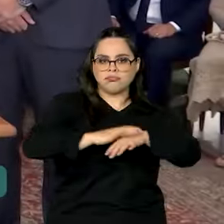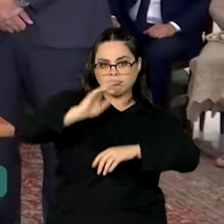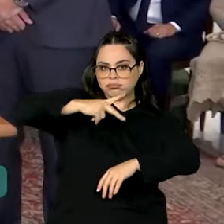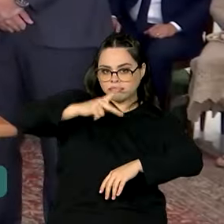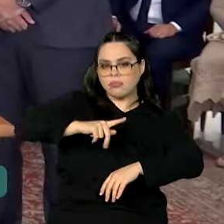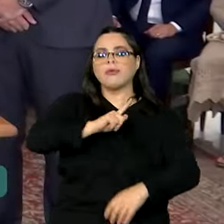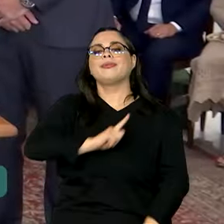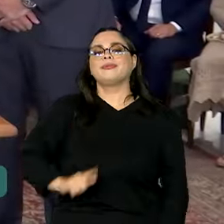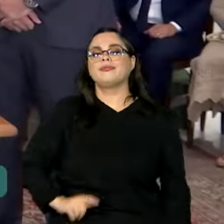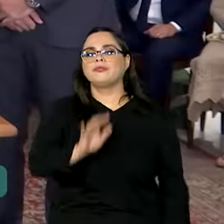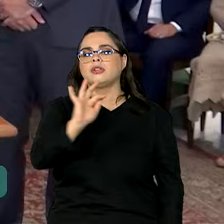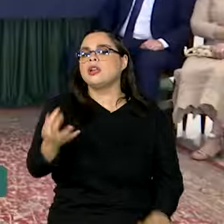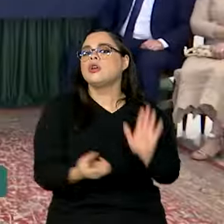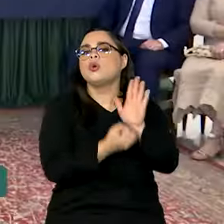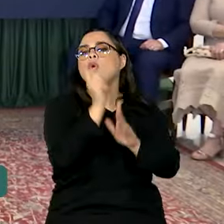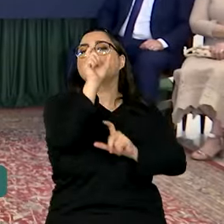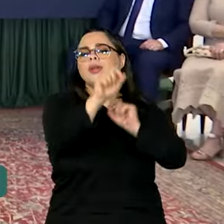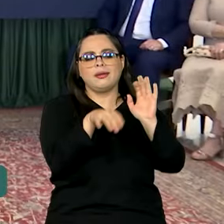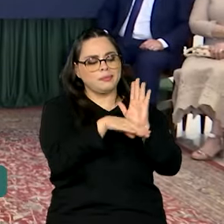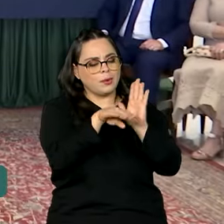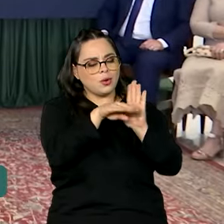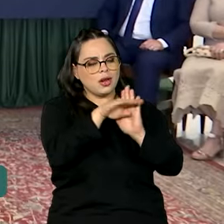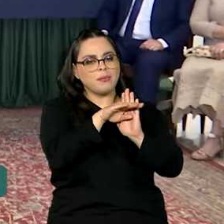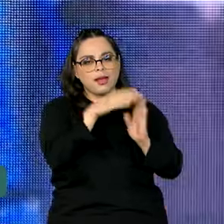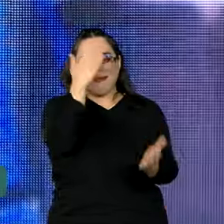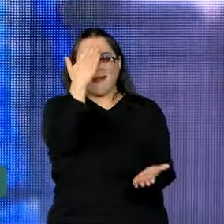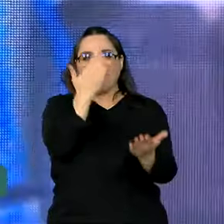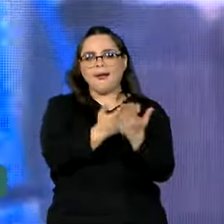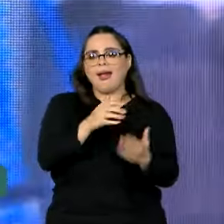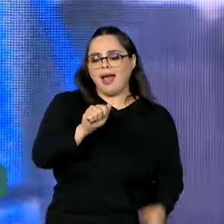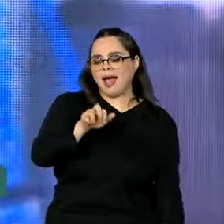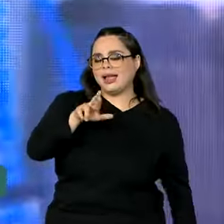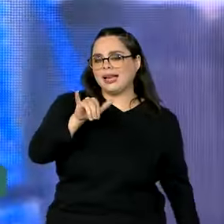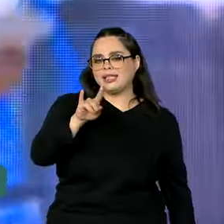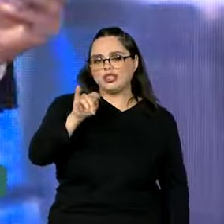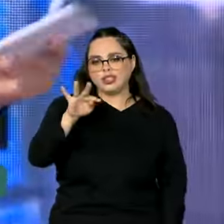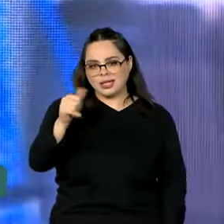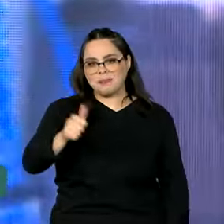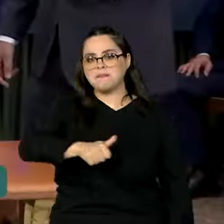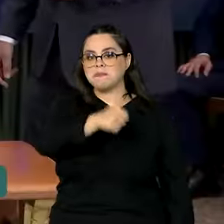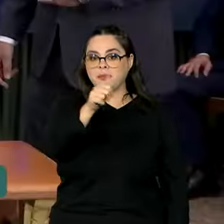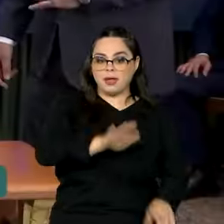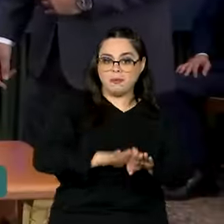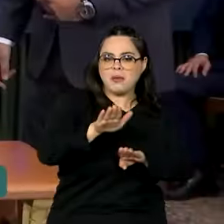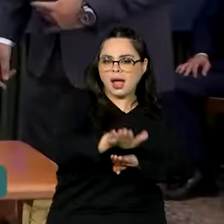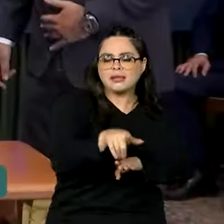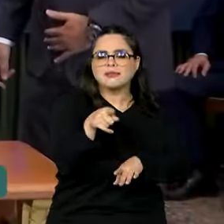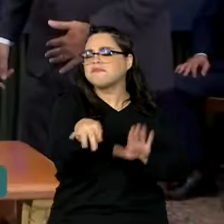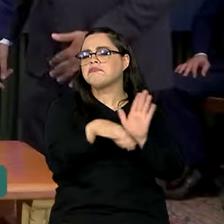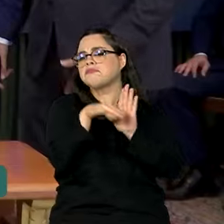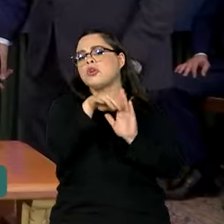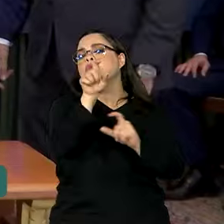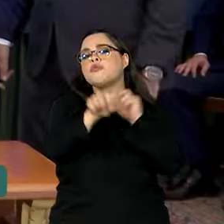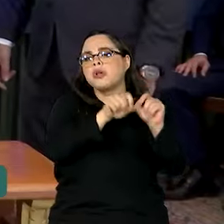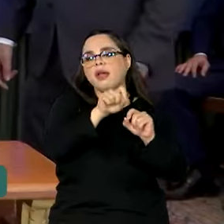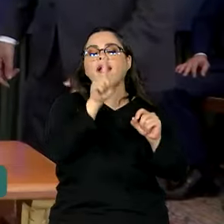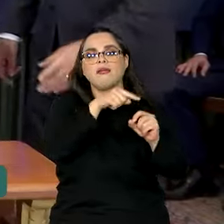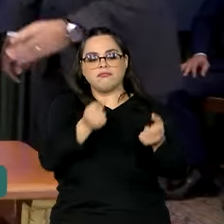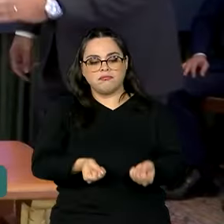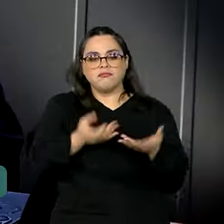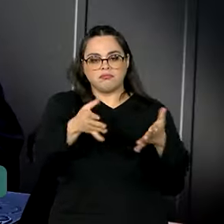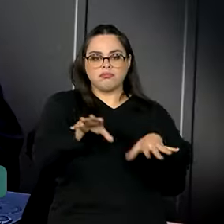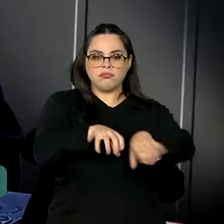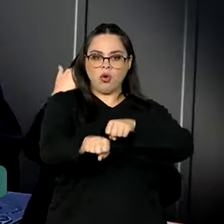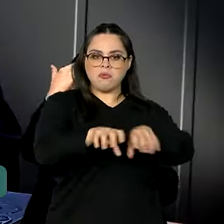o governo federal criou o Acredita no Primeiro Passo, um programa que oferece capacitação e qualificação profissional para esse